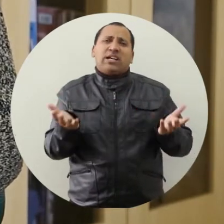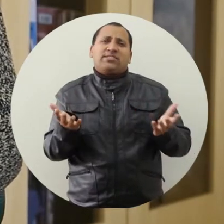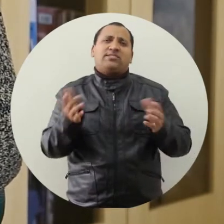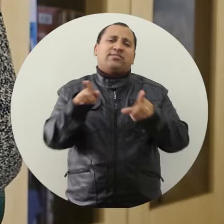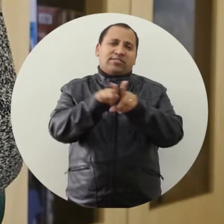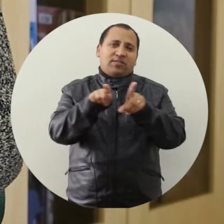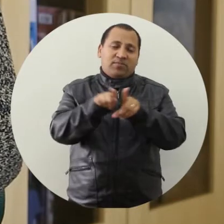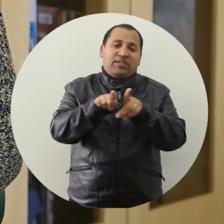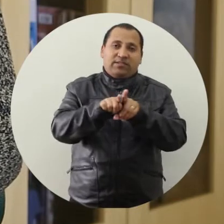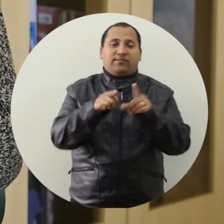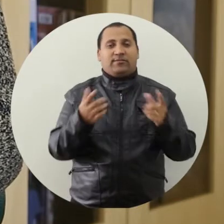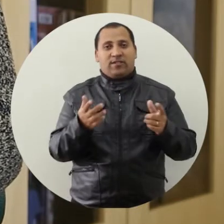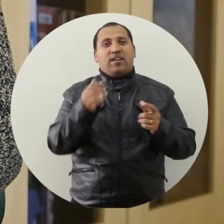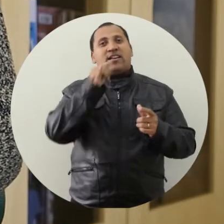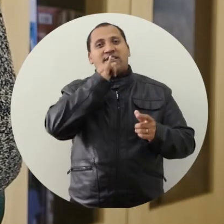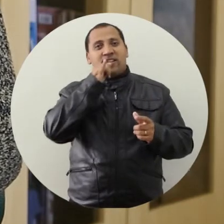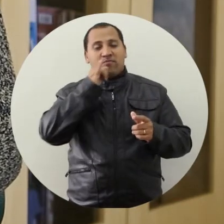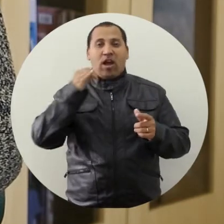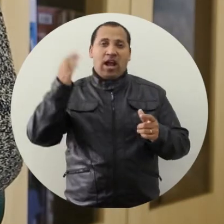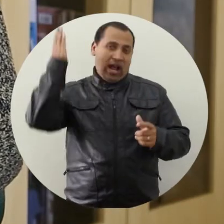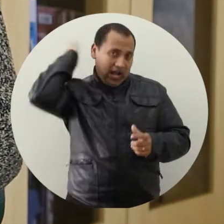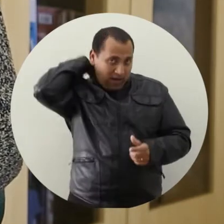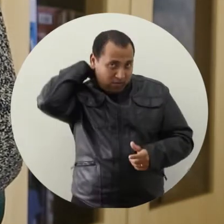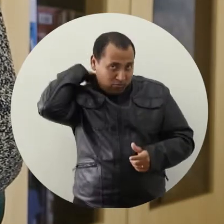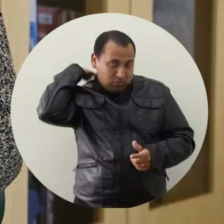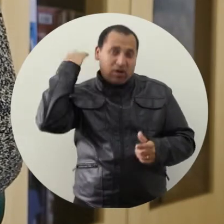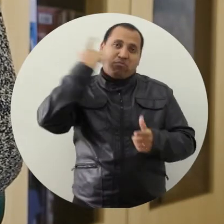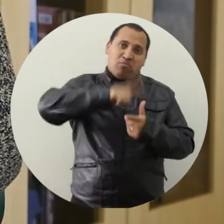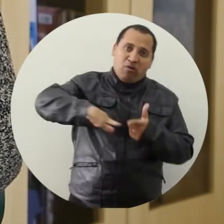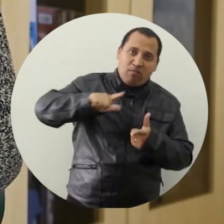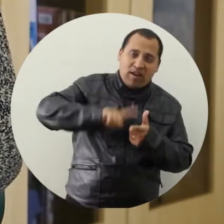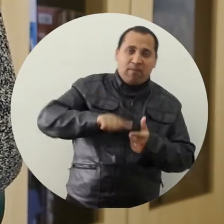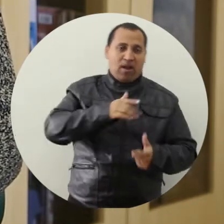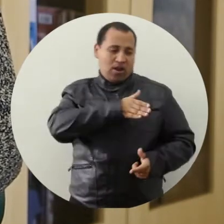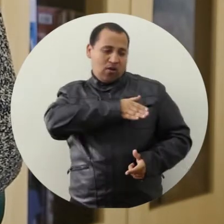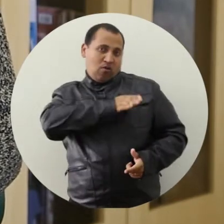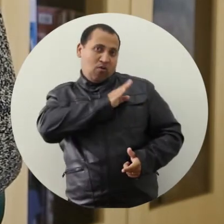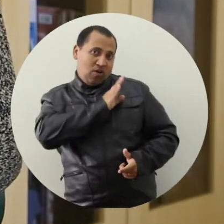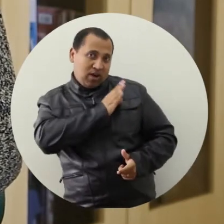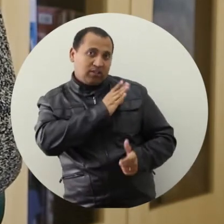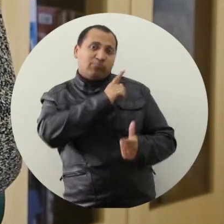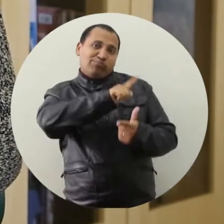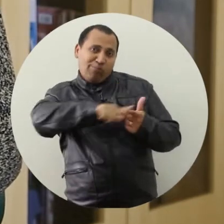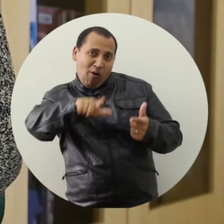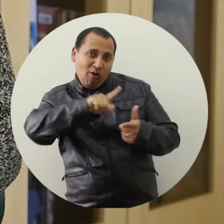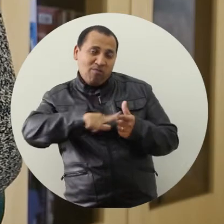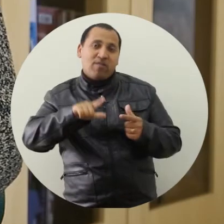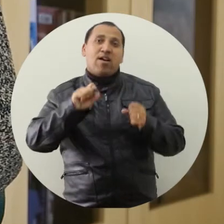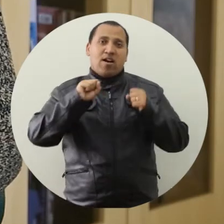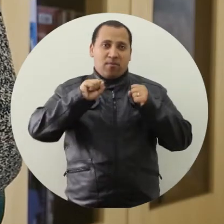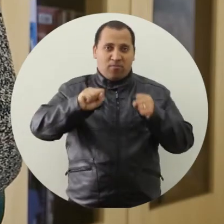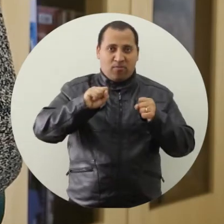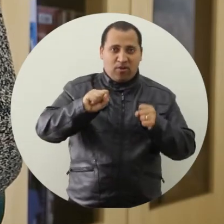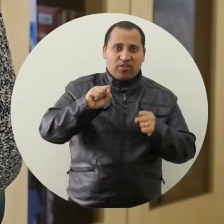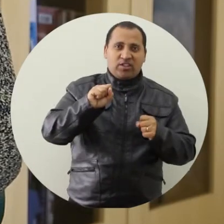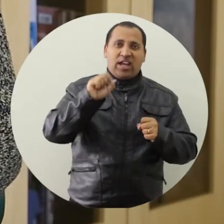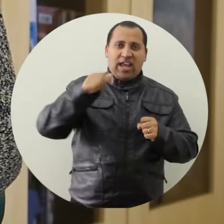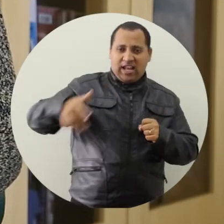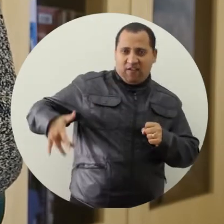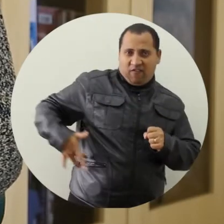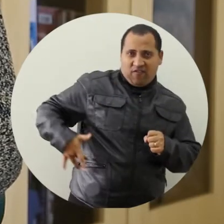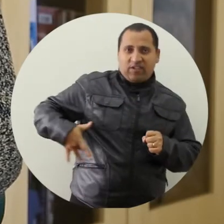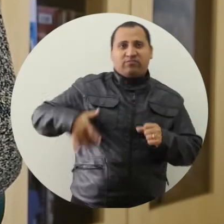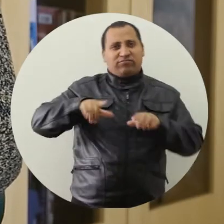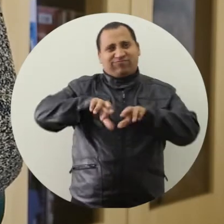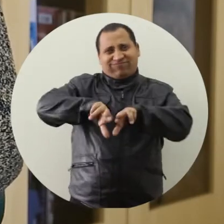esses órgãos são os mais comuns. Mas também pode atingir o pulmão, dando pneumonia, o coração, dando